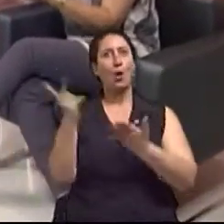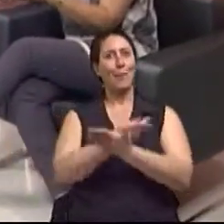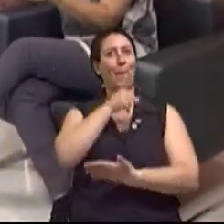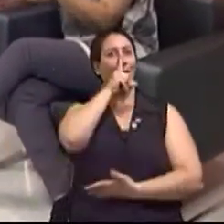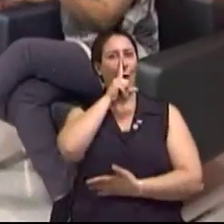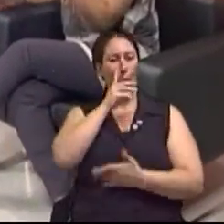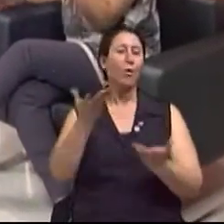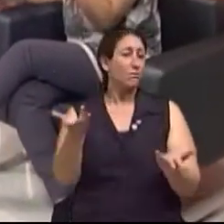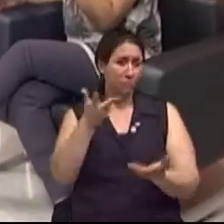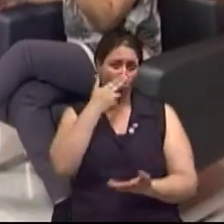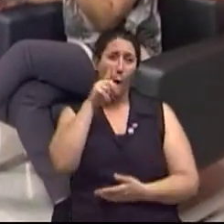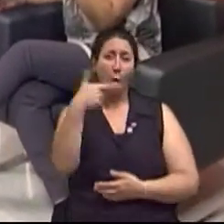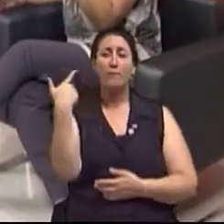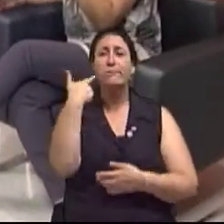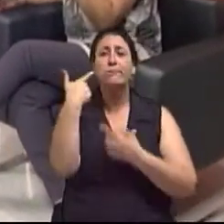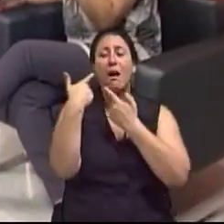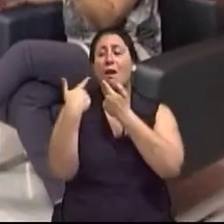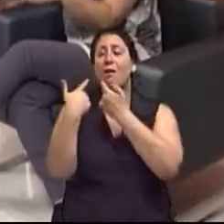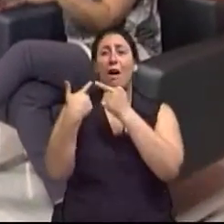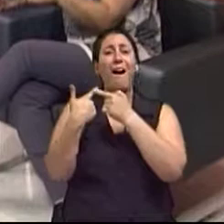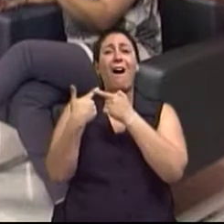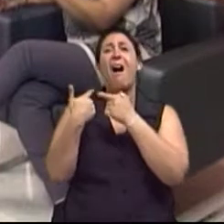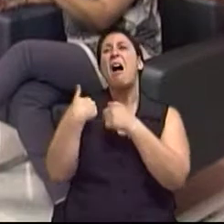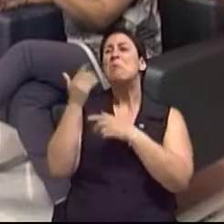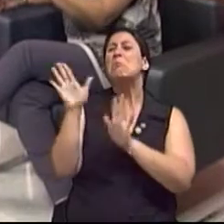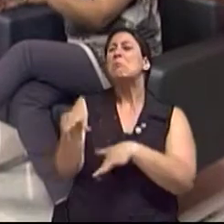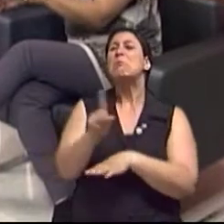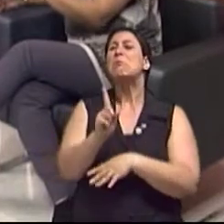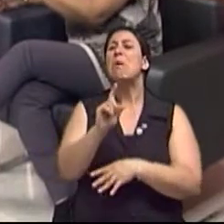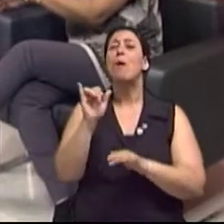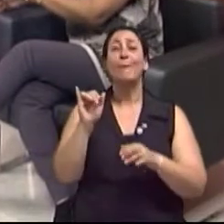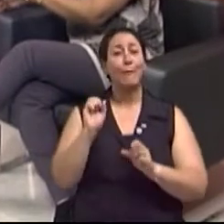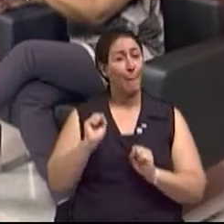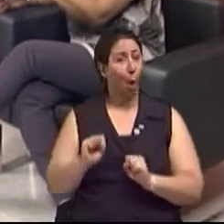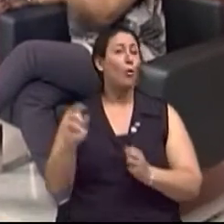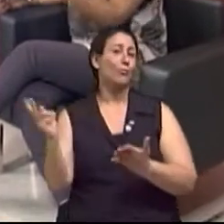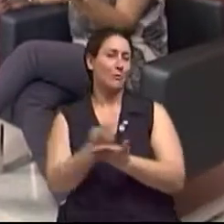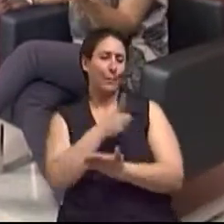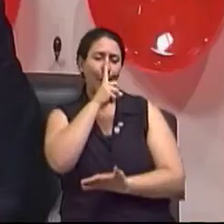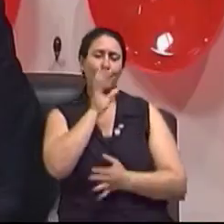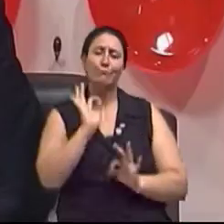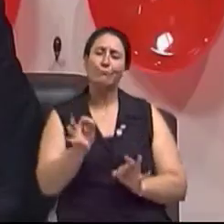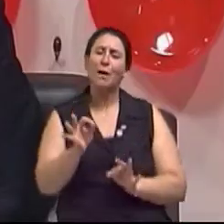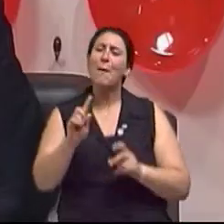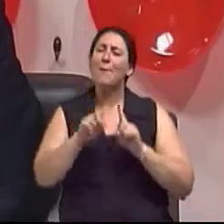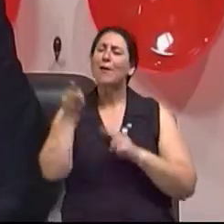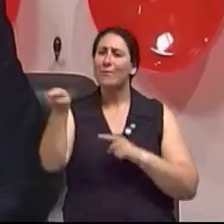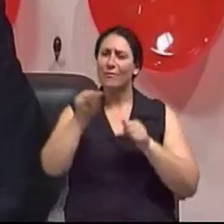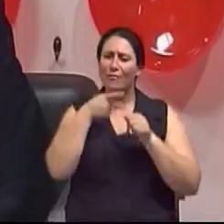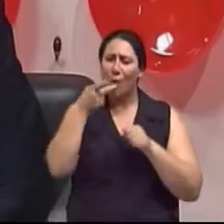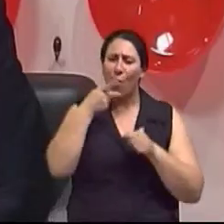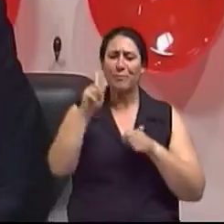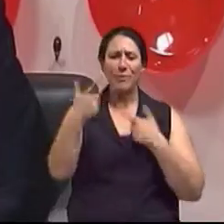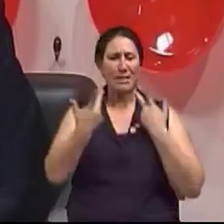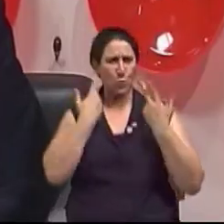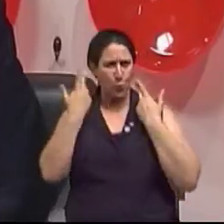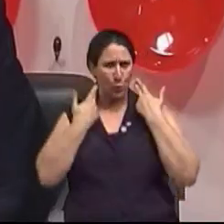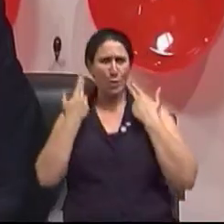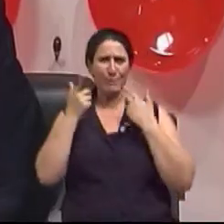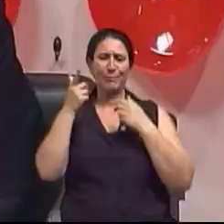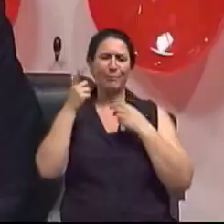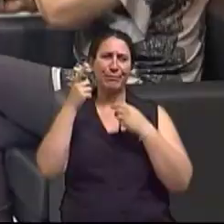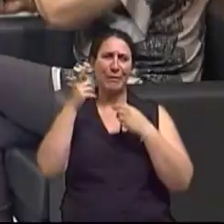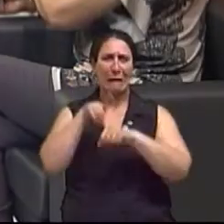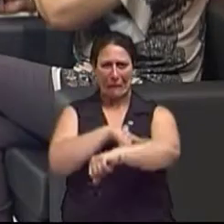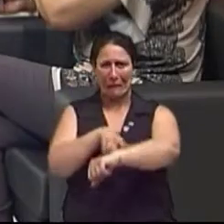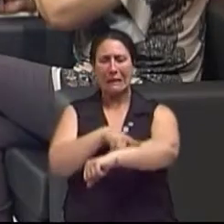né, doutora? Sim. Agora, eu tenho uma questão. Essa cirurgia dermatológica, dessas várias, nas várias áreas, como a senhora